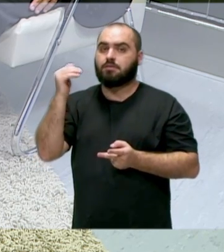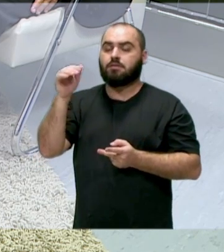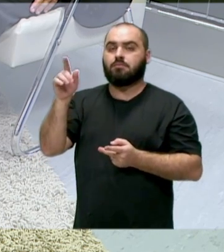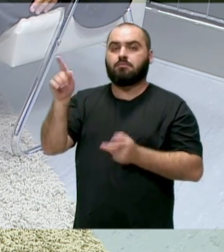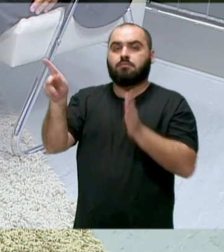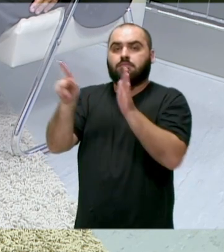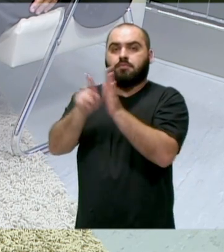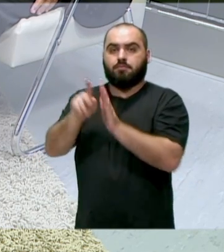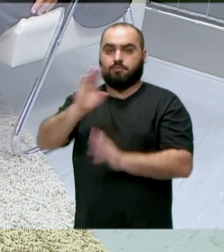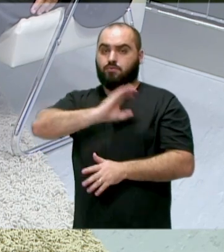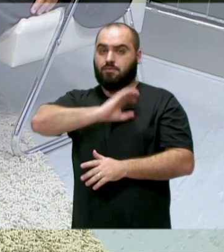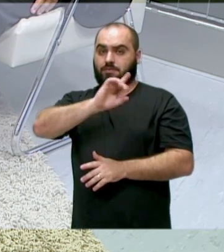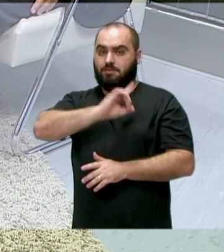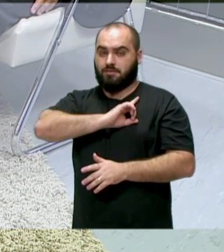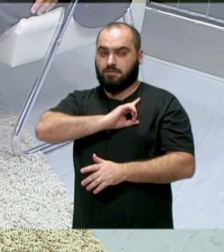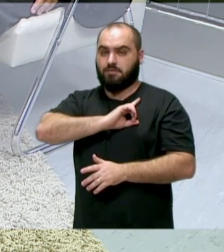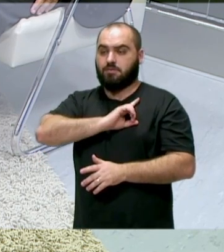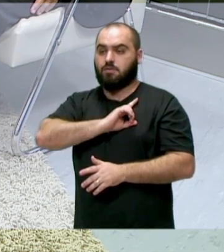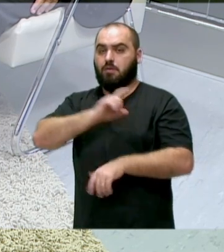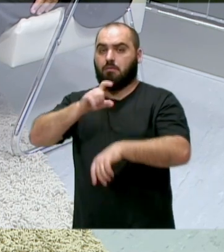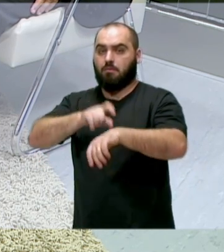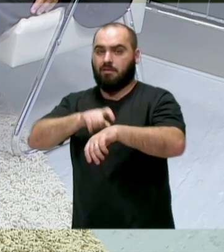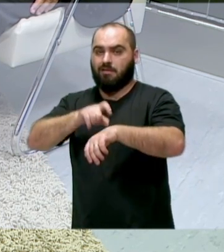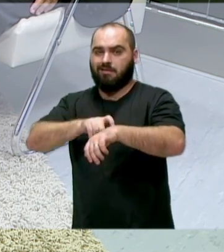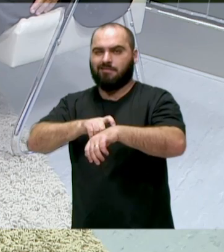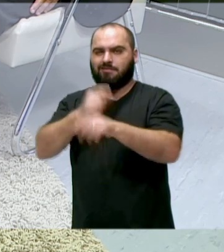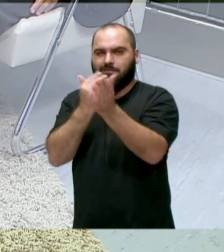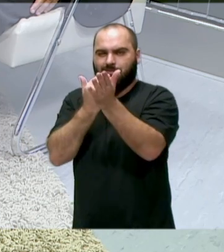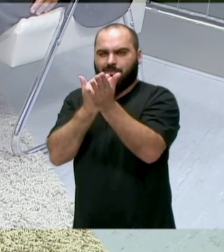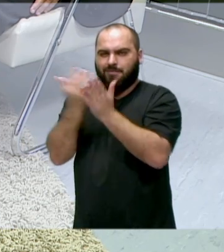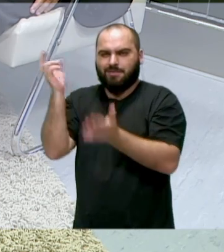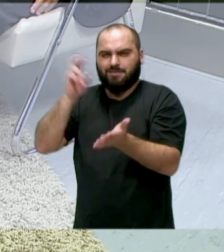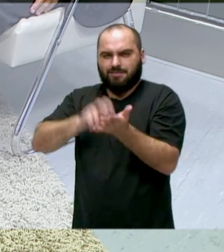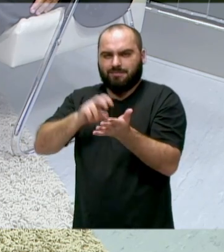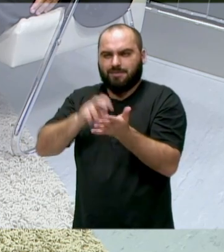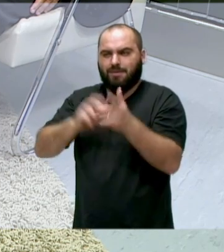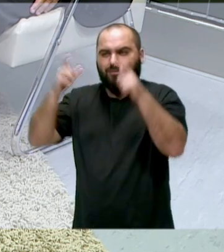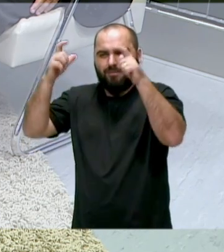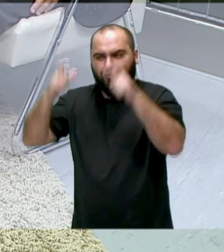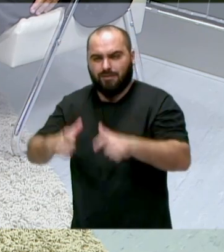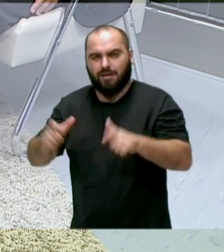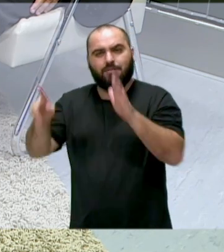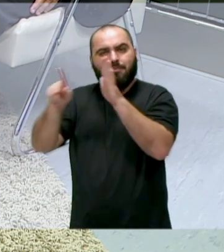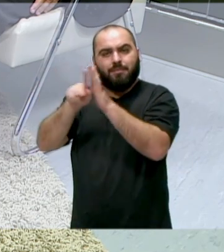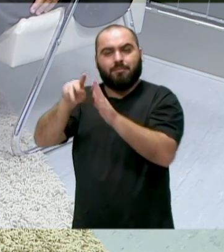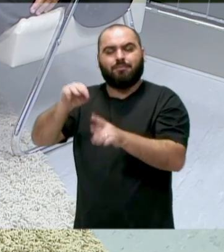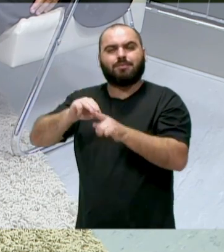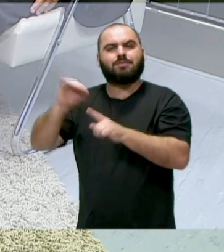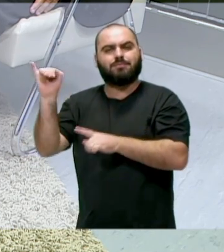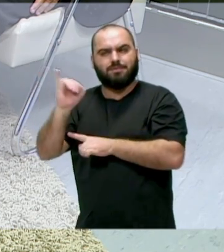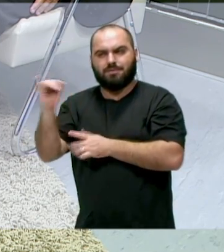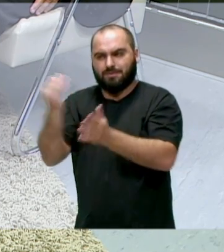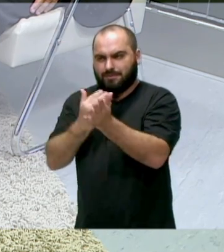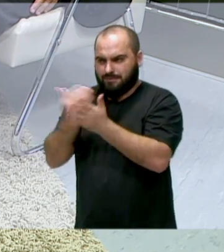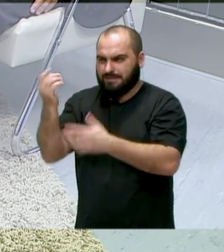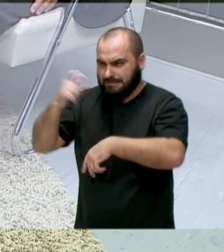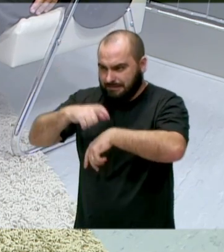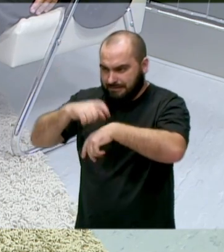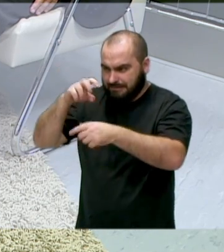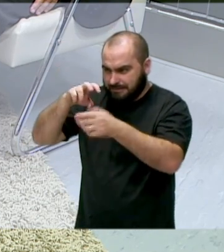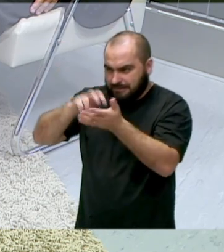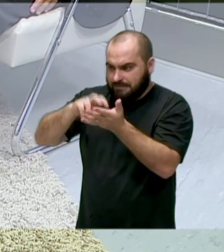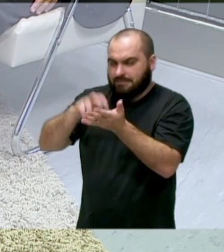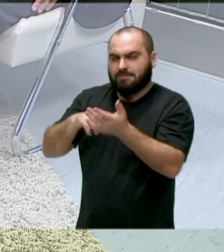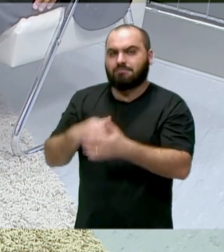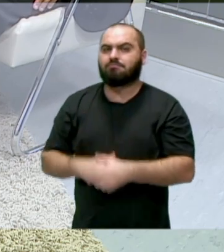Codetran em alguns horários, principalmente no início da manhã, em alguns pontos estratégicos do município. Como que isso